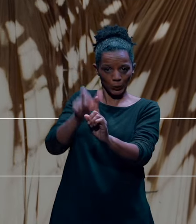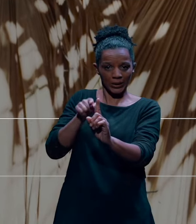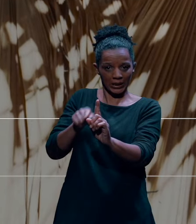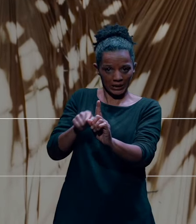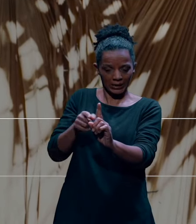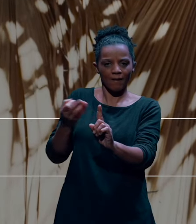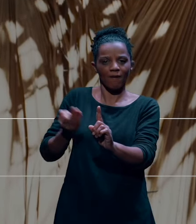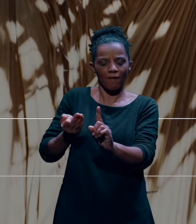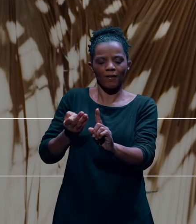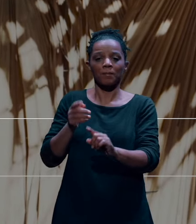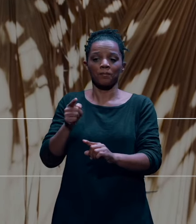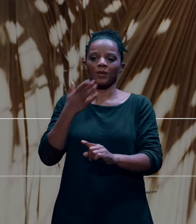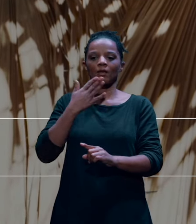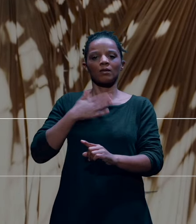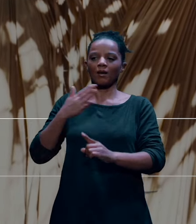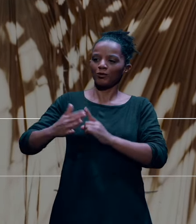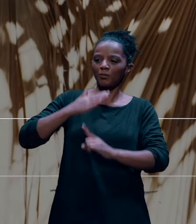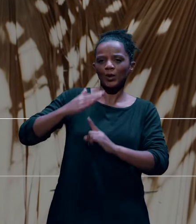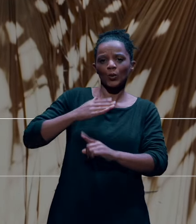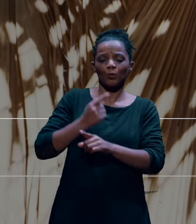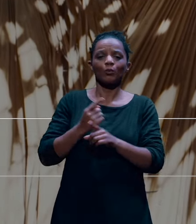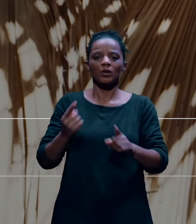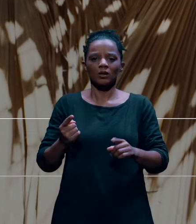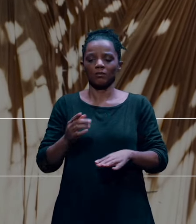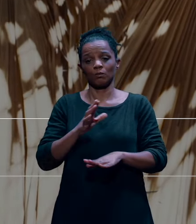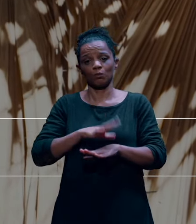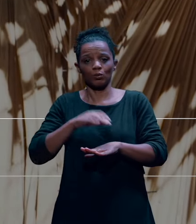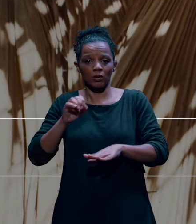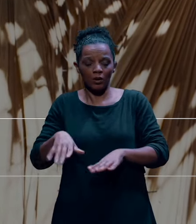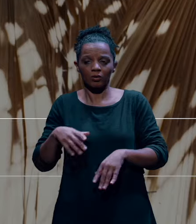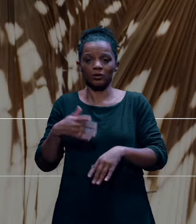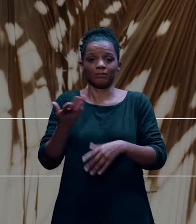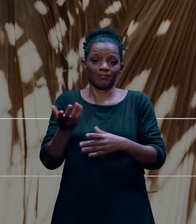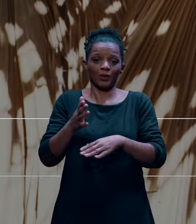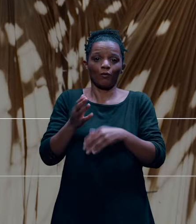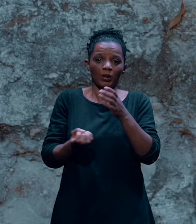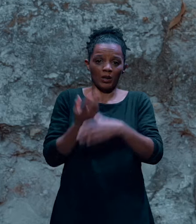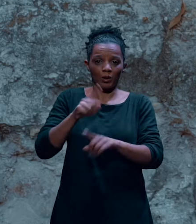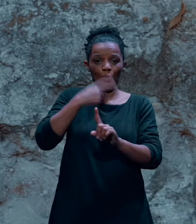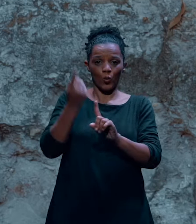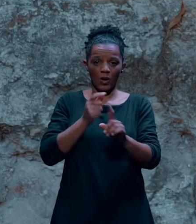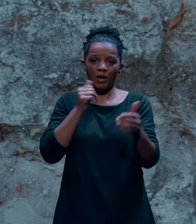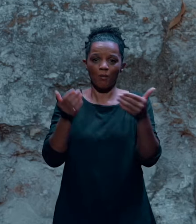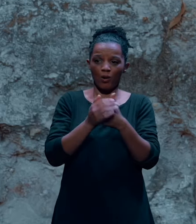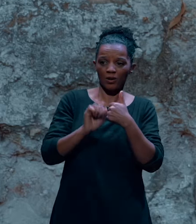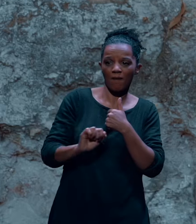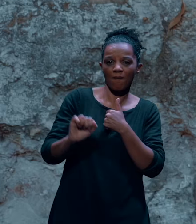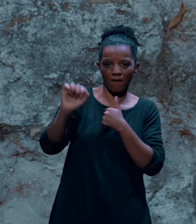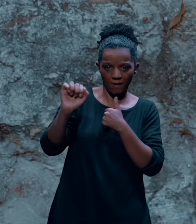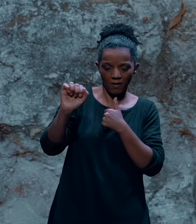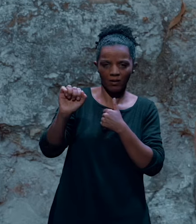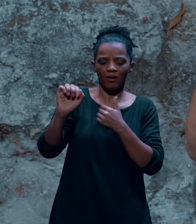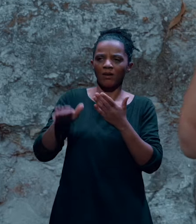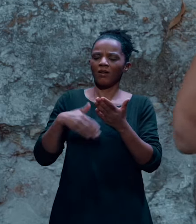Bourgeois que me inspirou porque foi uma obra feita no ano da morte dela e revelava